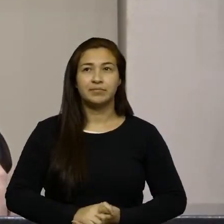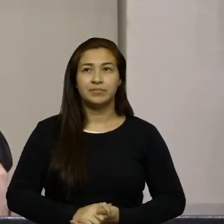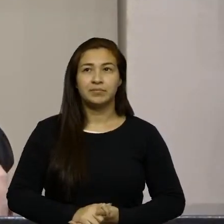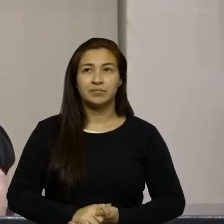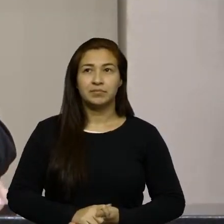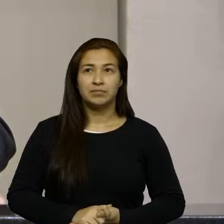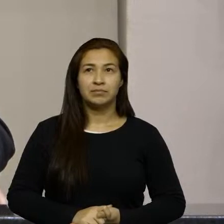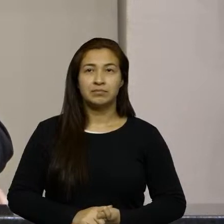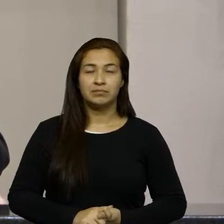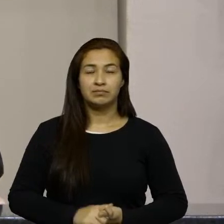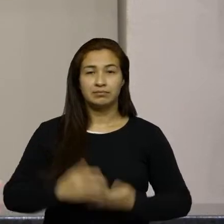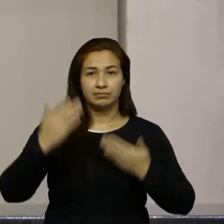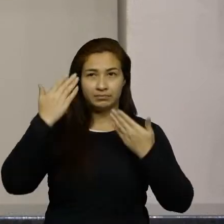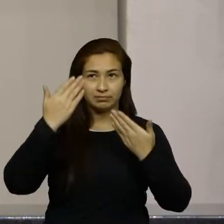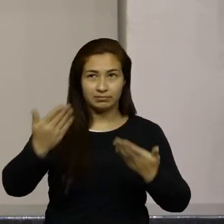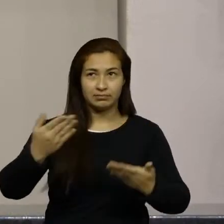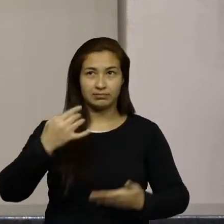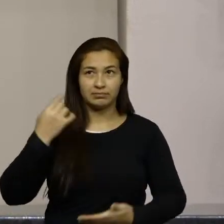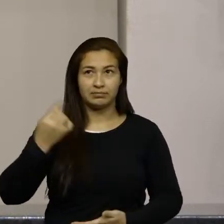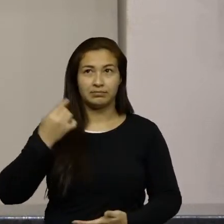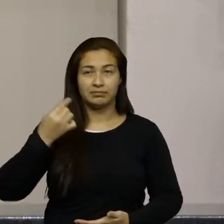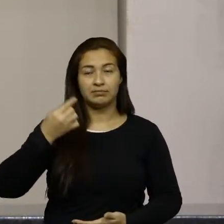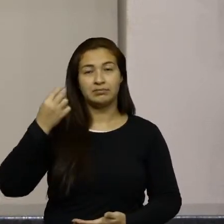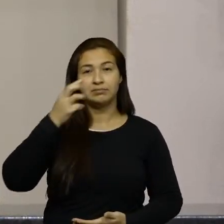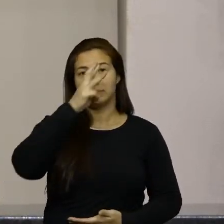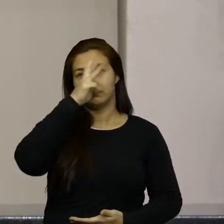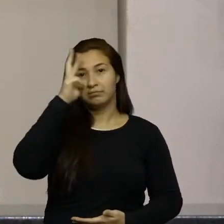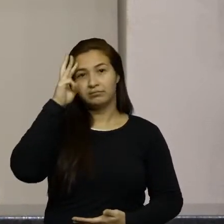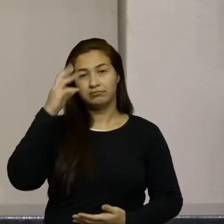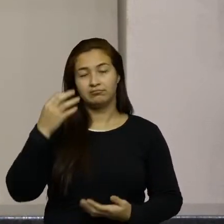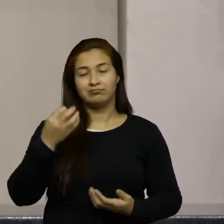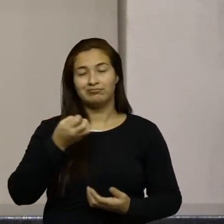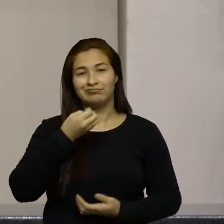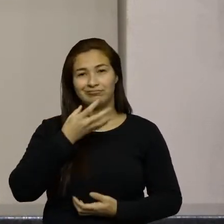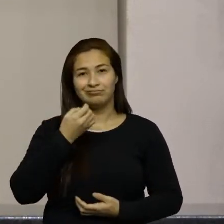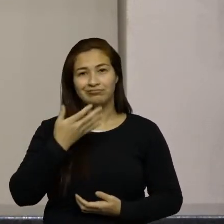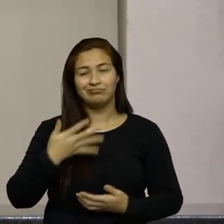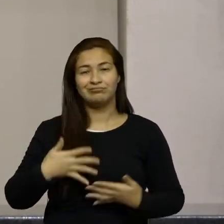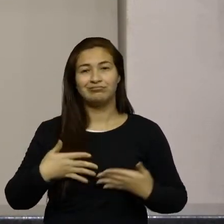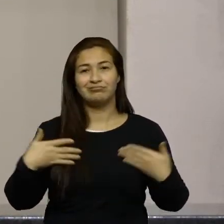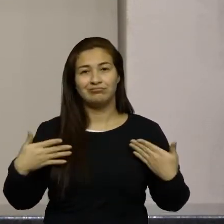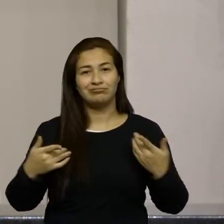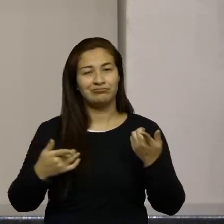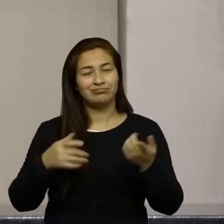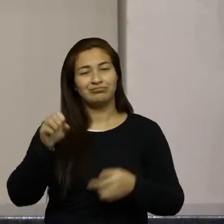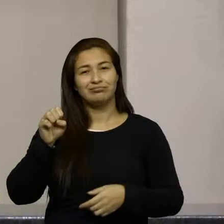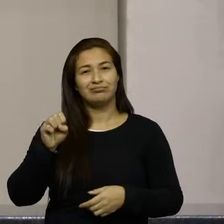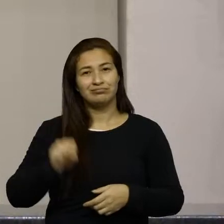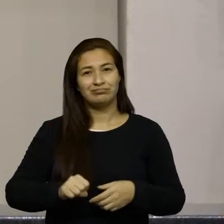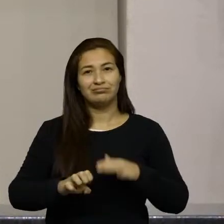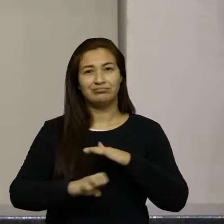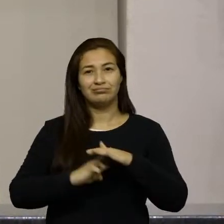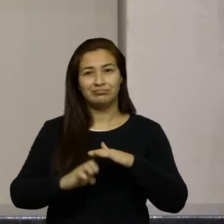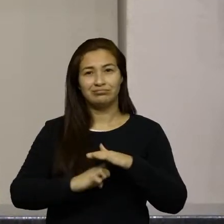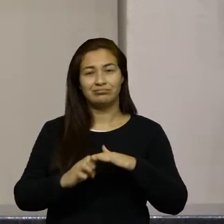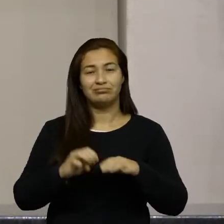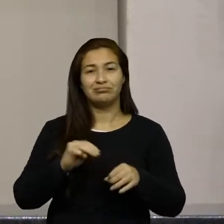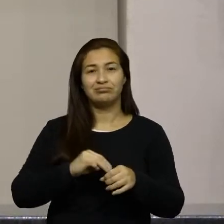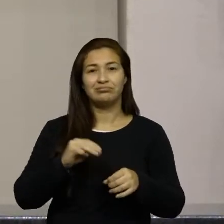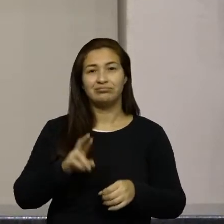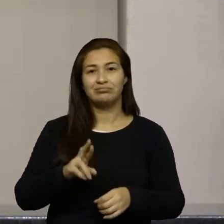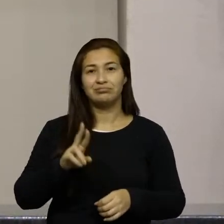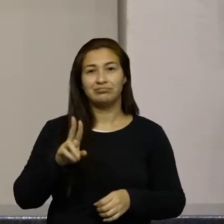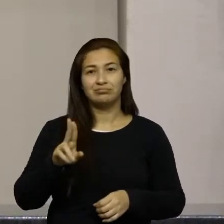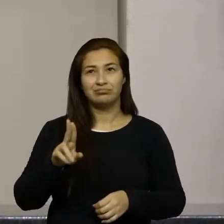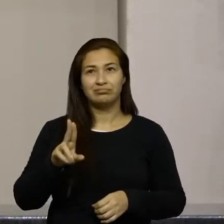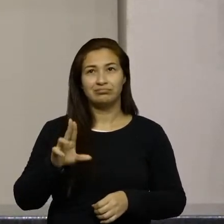obrigado deputado Valnei justa homenagem a um grande empresário do nosso sul do estado do município de Uruçanga